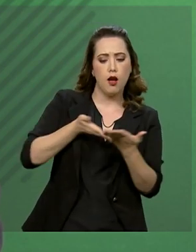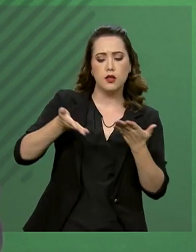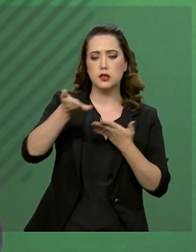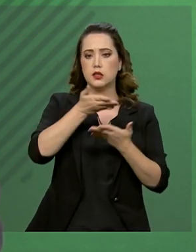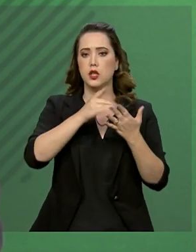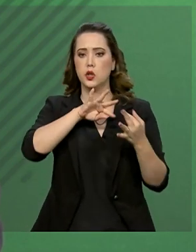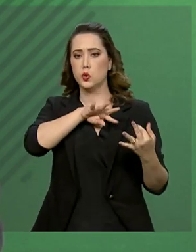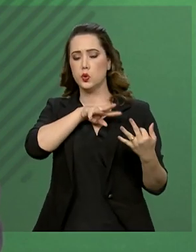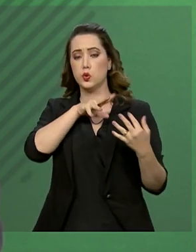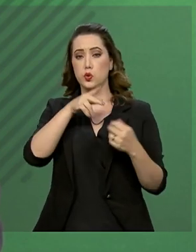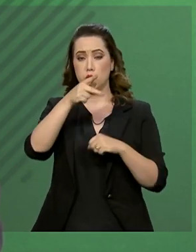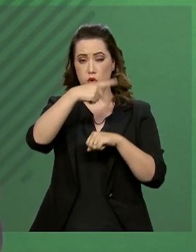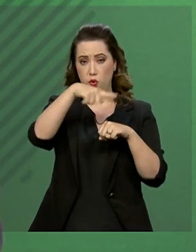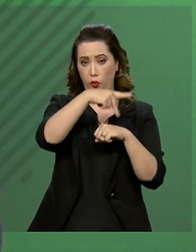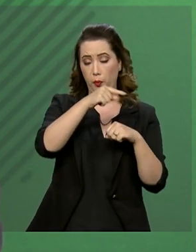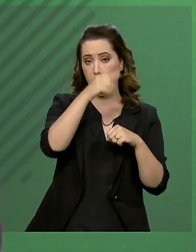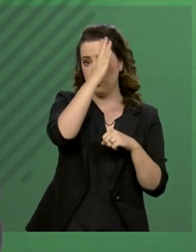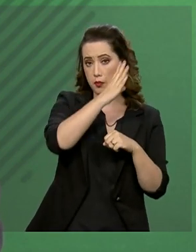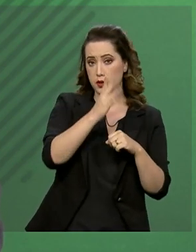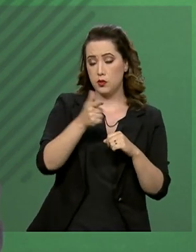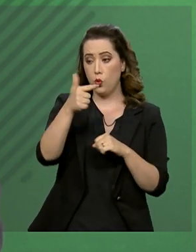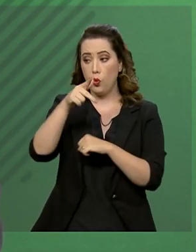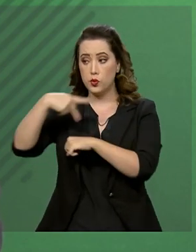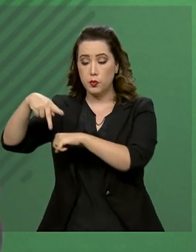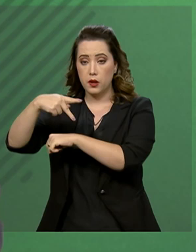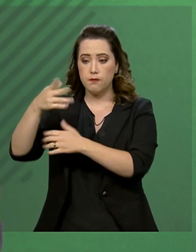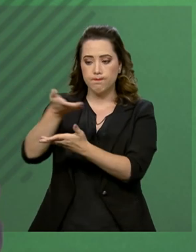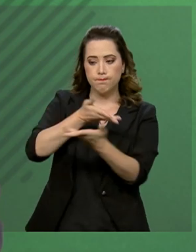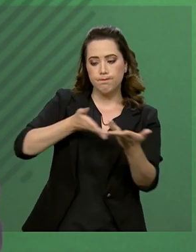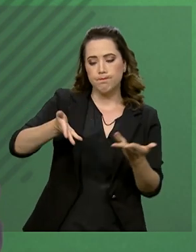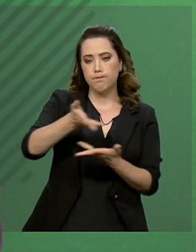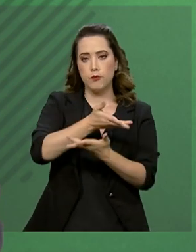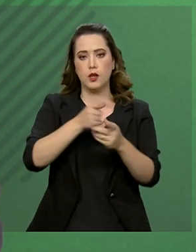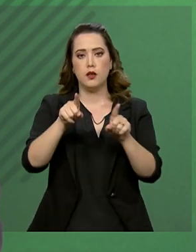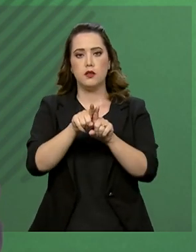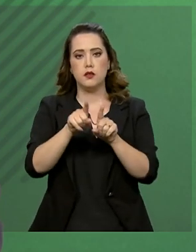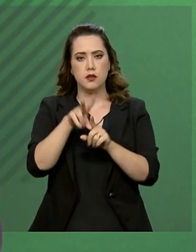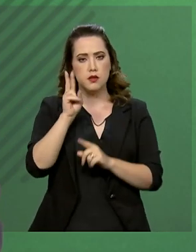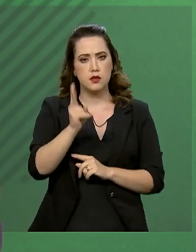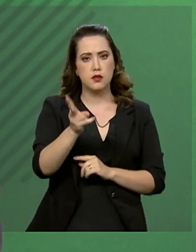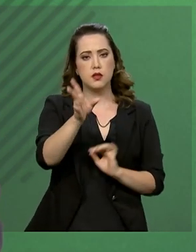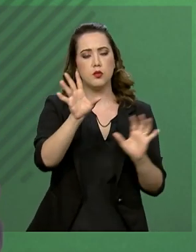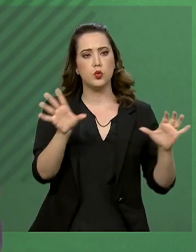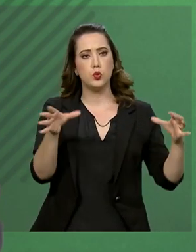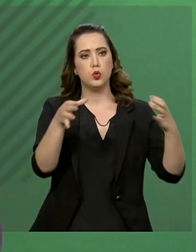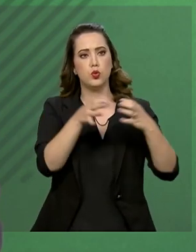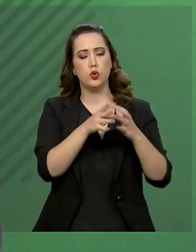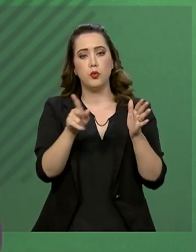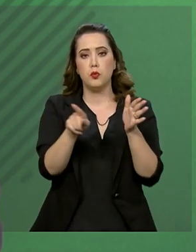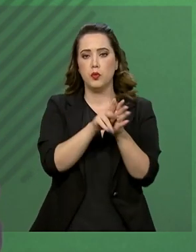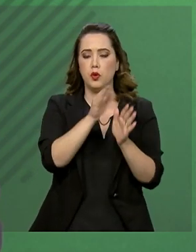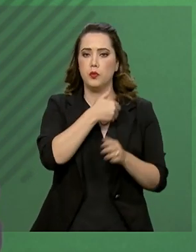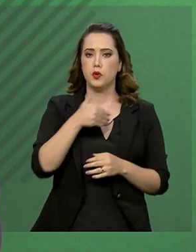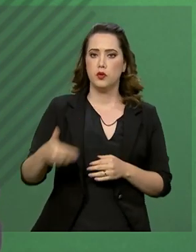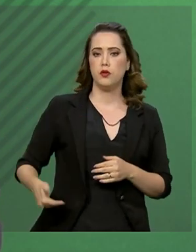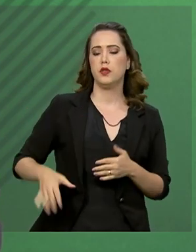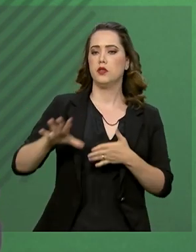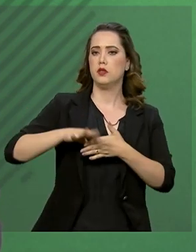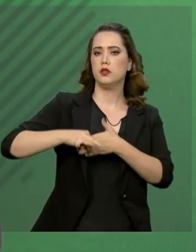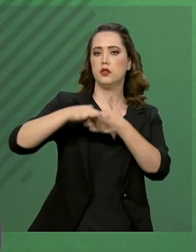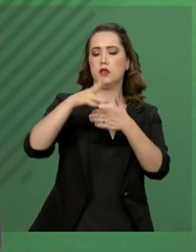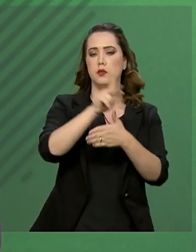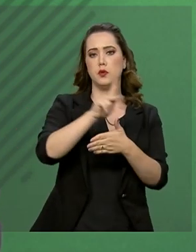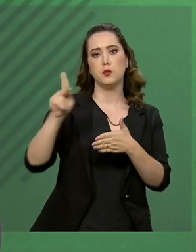internacionais e tem acompanhado comitivas do governo lideradas pelo presidente